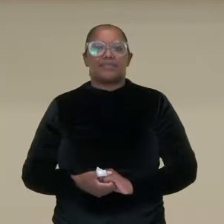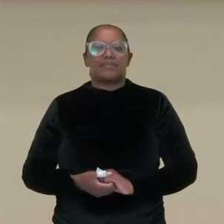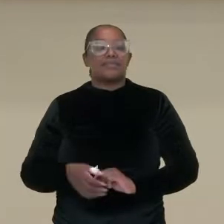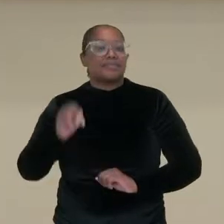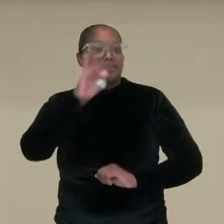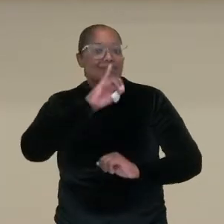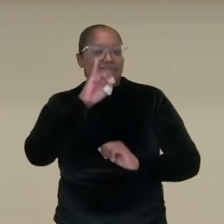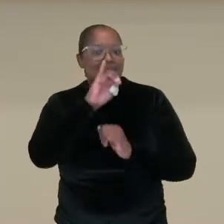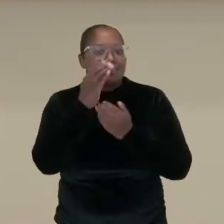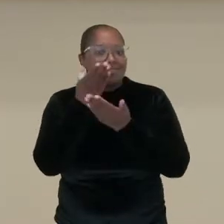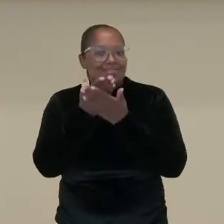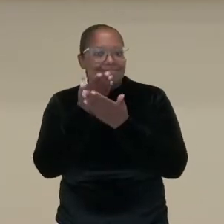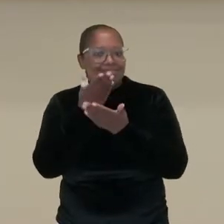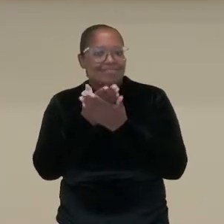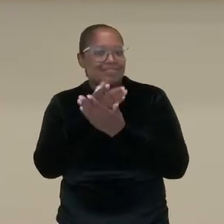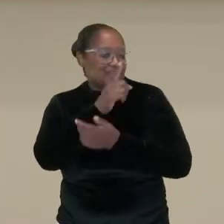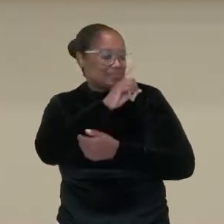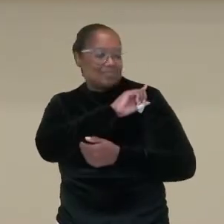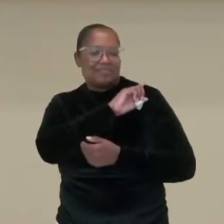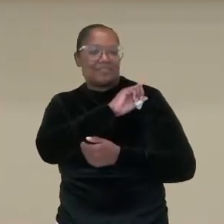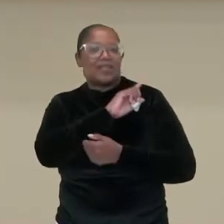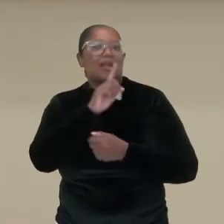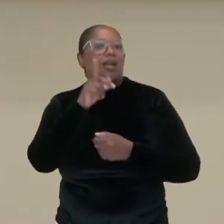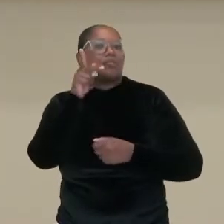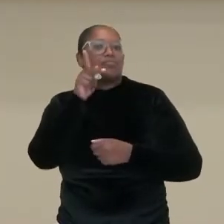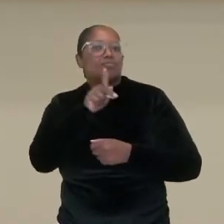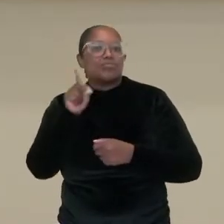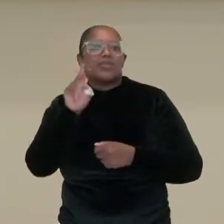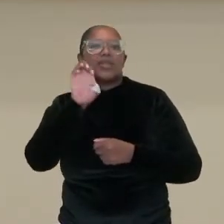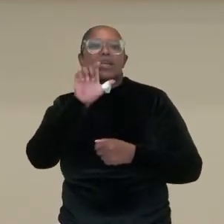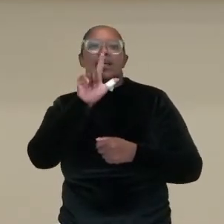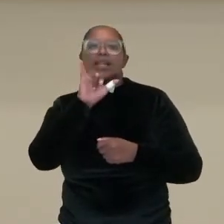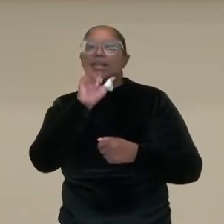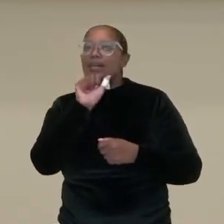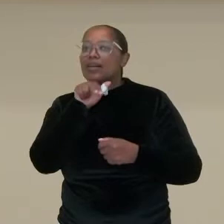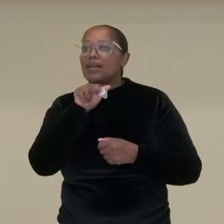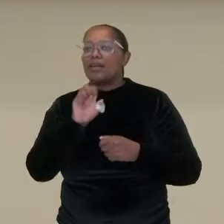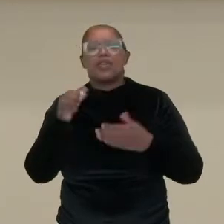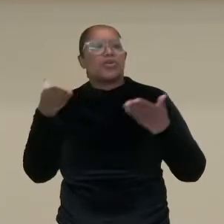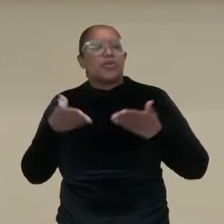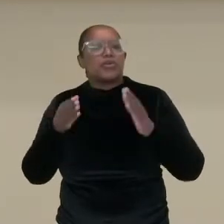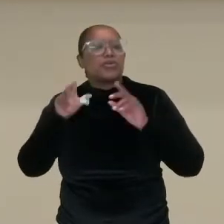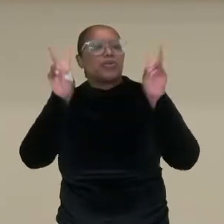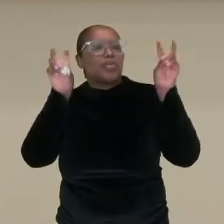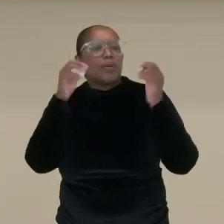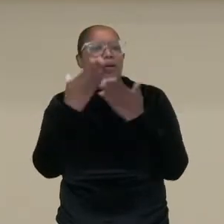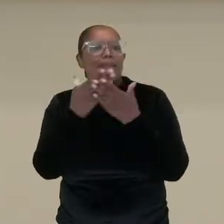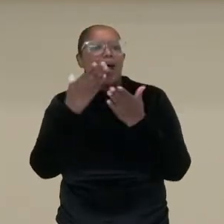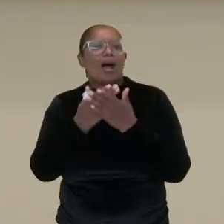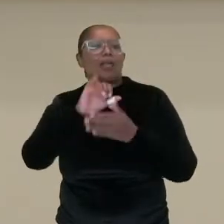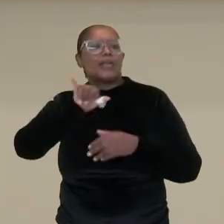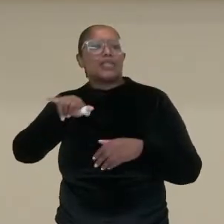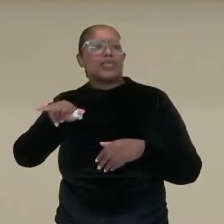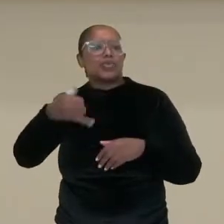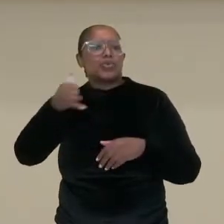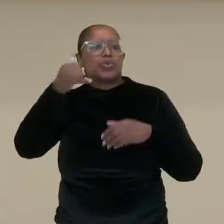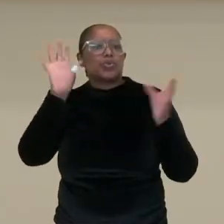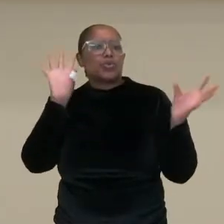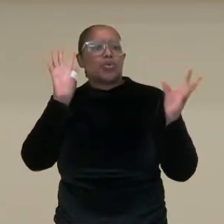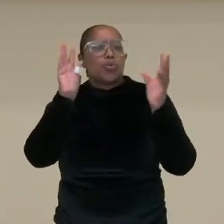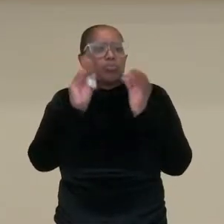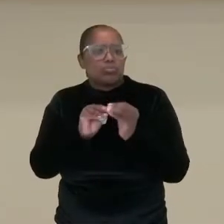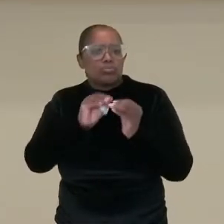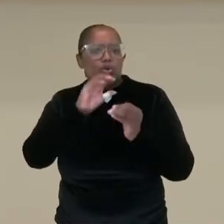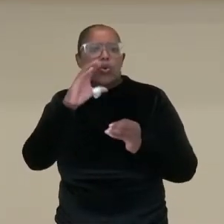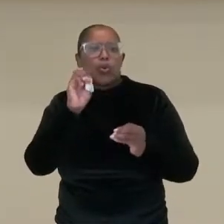Olá estudante da primeira série, eu sou a professora Eliane e nesse vídeo nós vamos falar sobre juros compostos. Então acompanha aqui comigo pessoal.